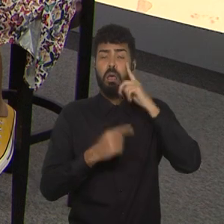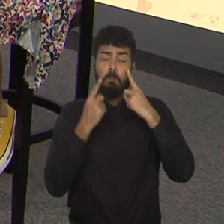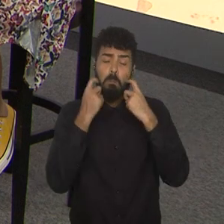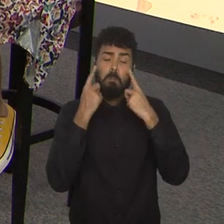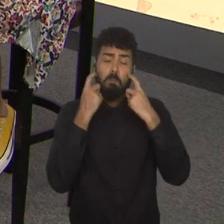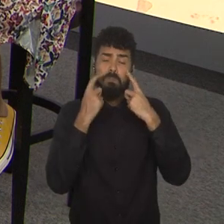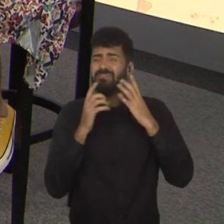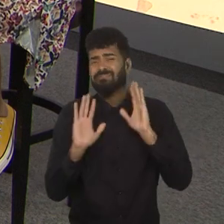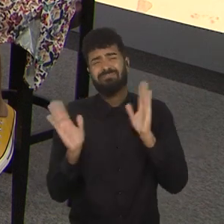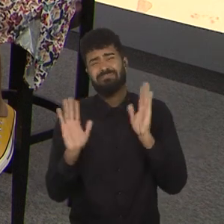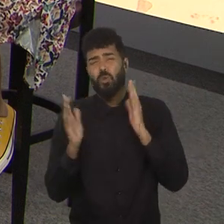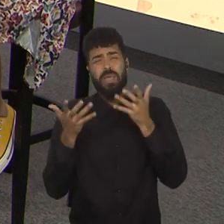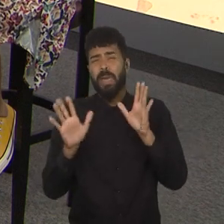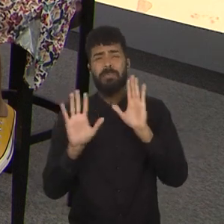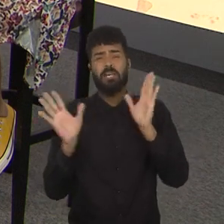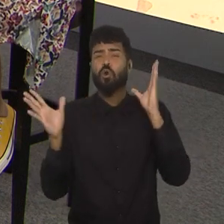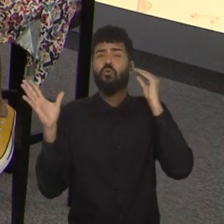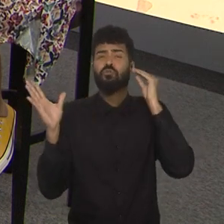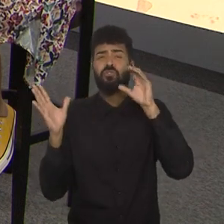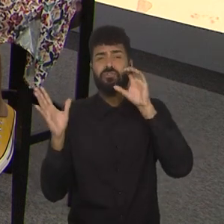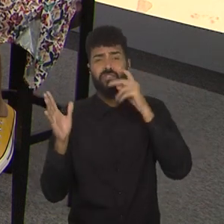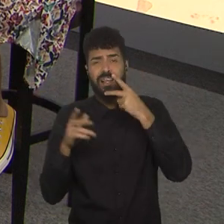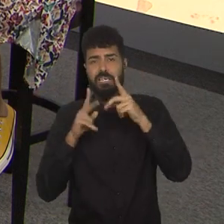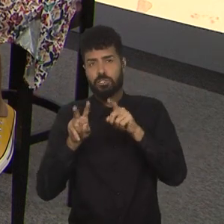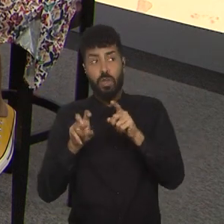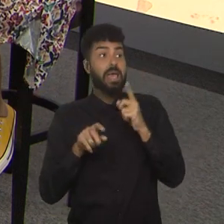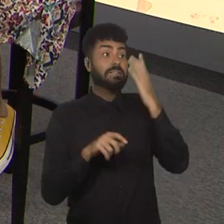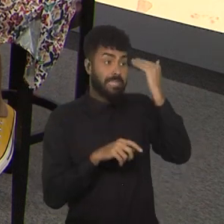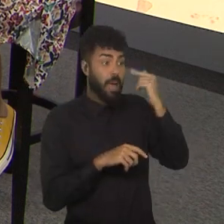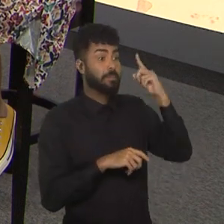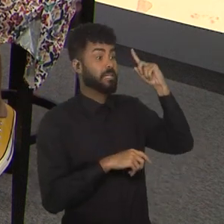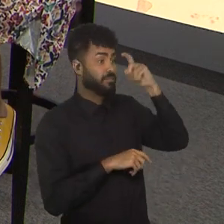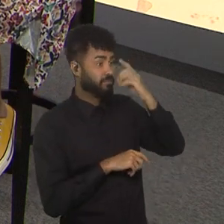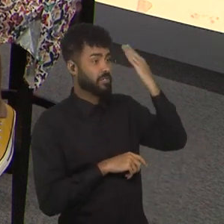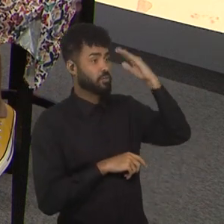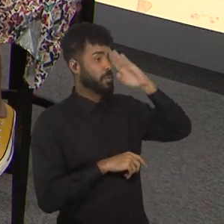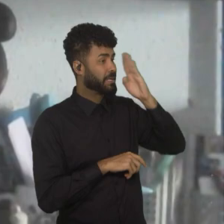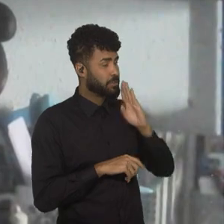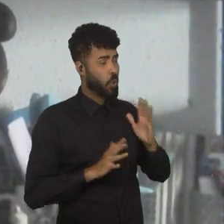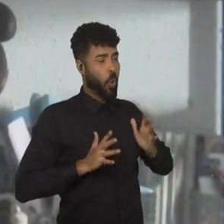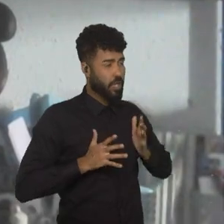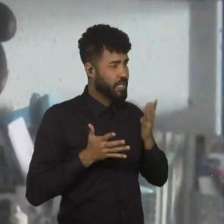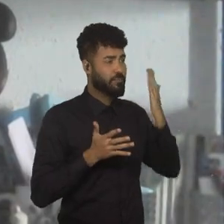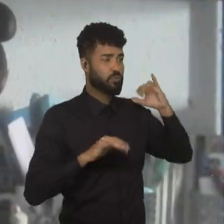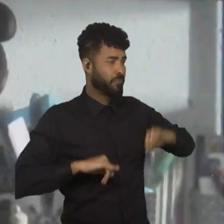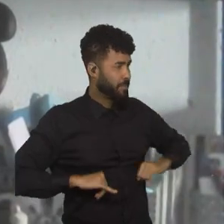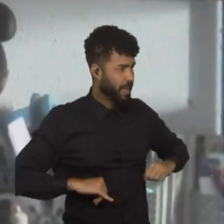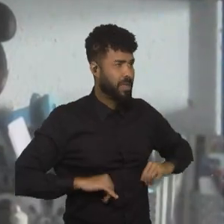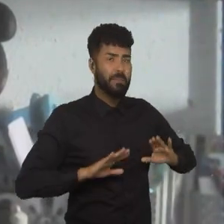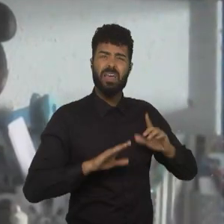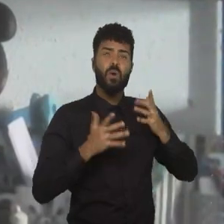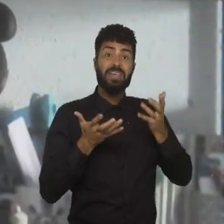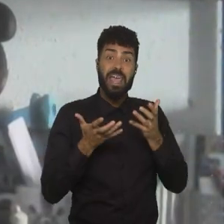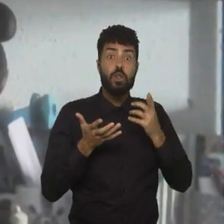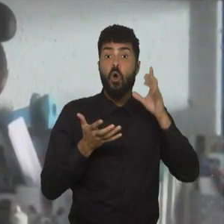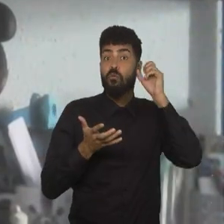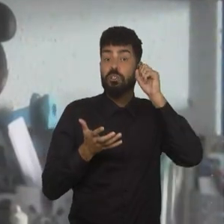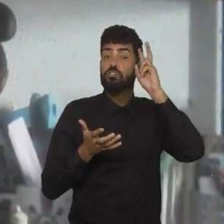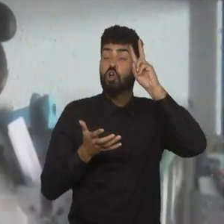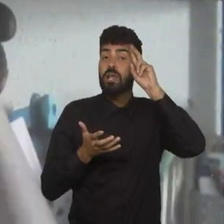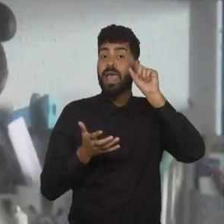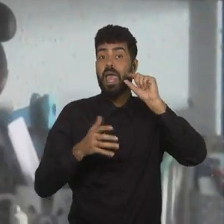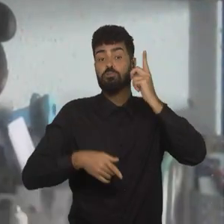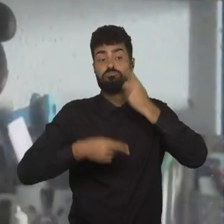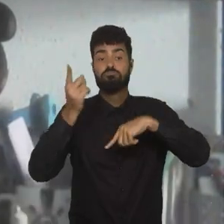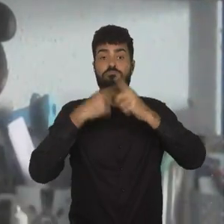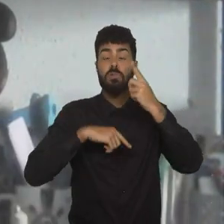sabe que foi difícil, a gente sabe que foi terrível para o Brasil, a gente sabe que é, mas eu quero ouvir a volta por cima, eu quero ouvir como